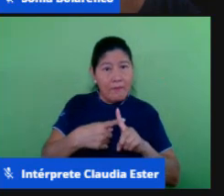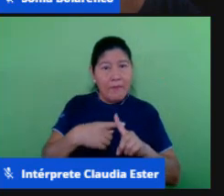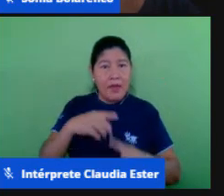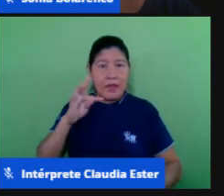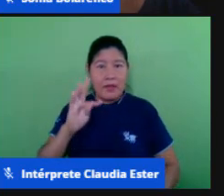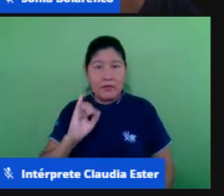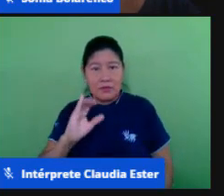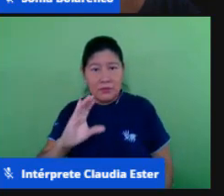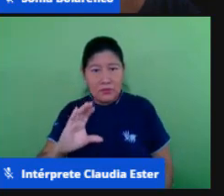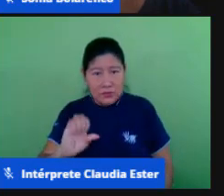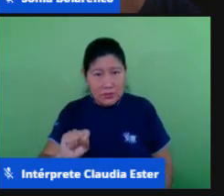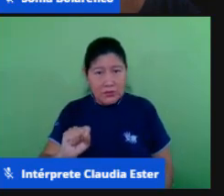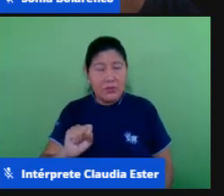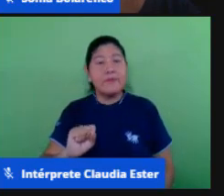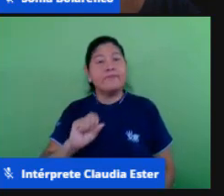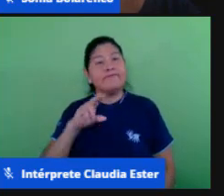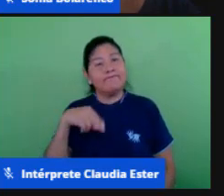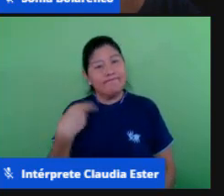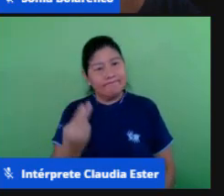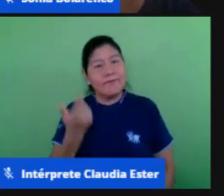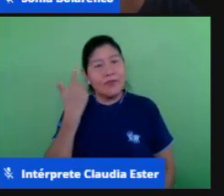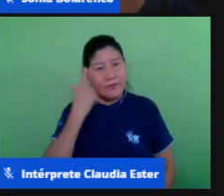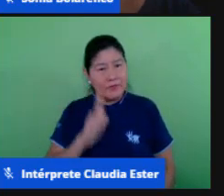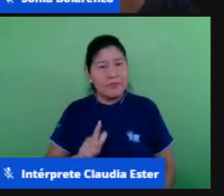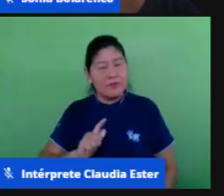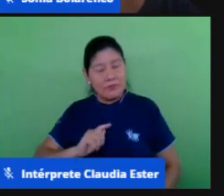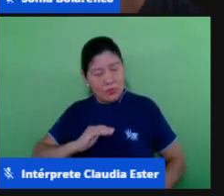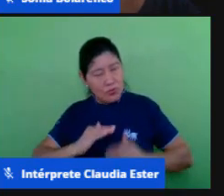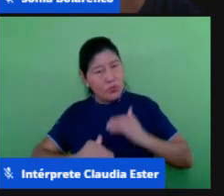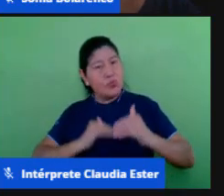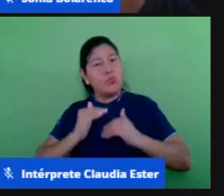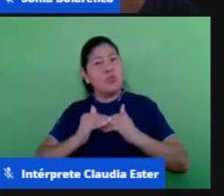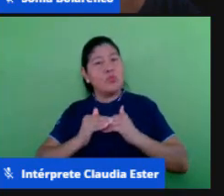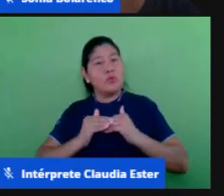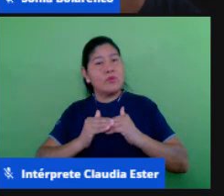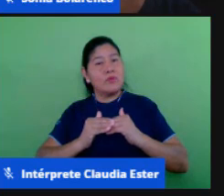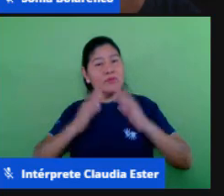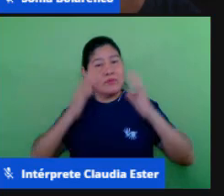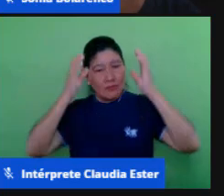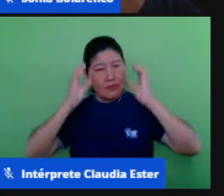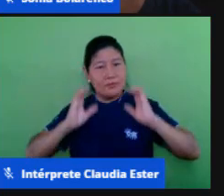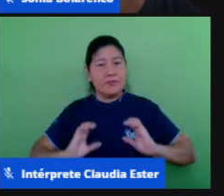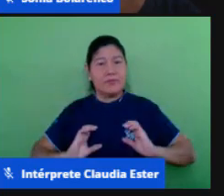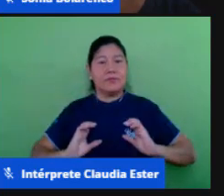desenvolver a cidadania próximo slide